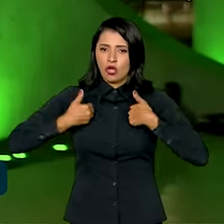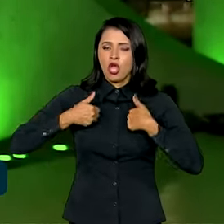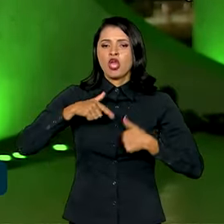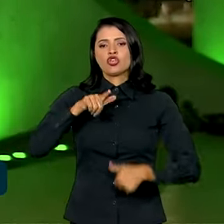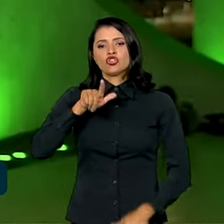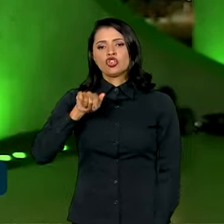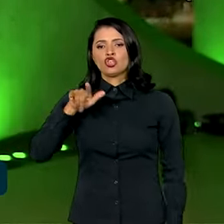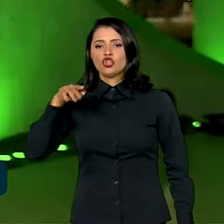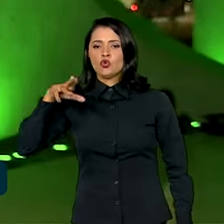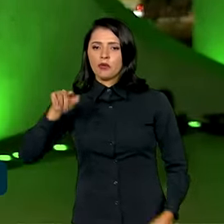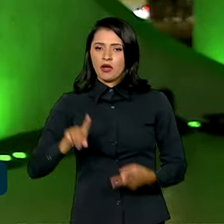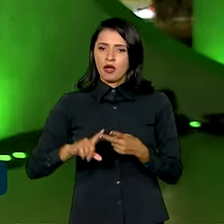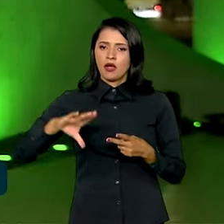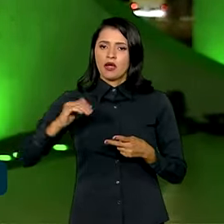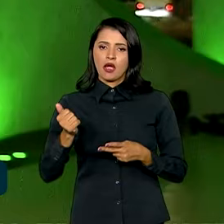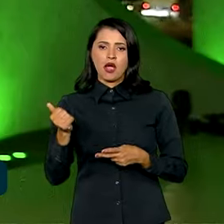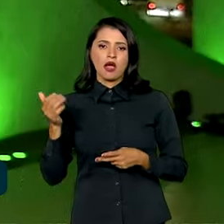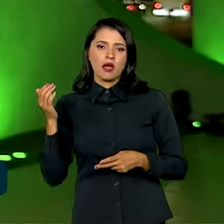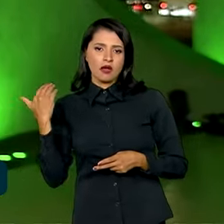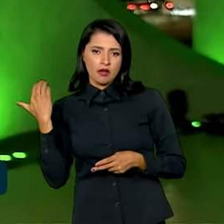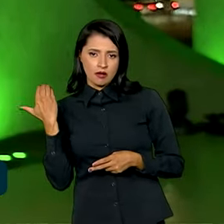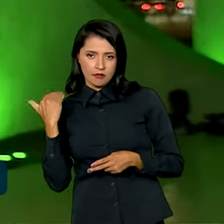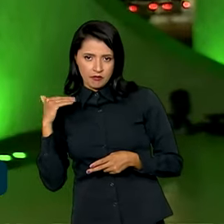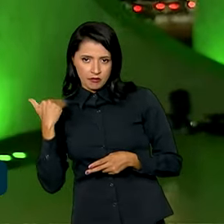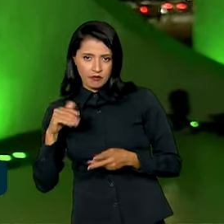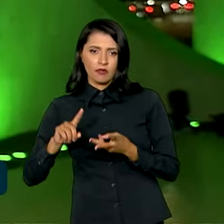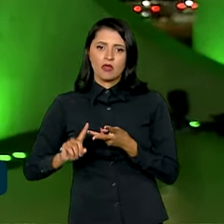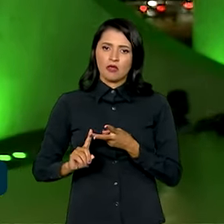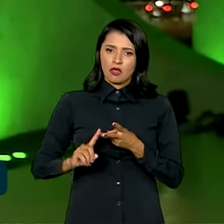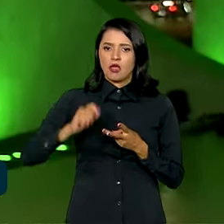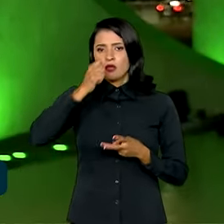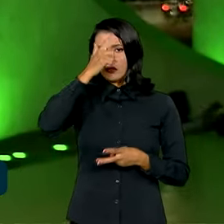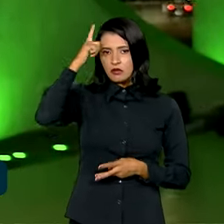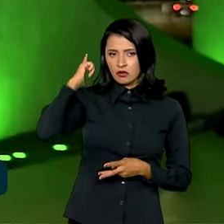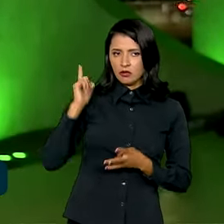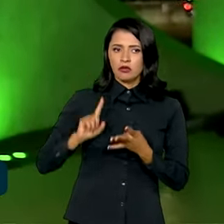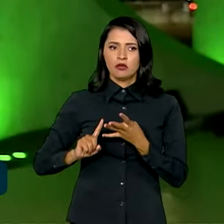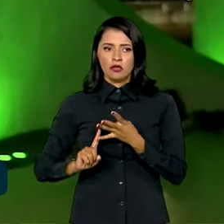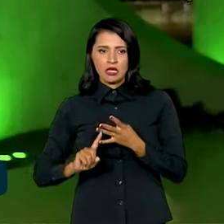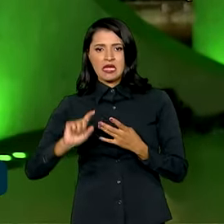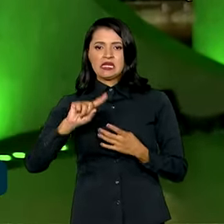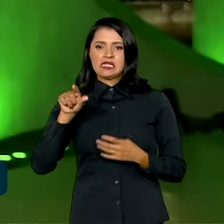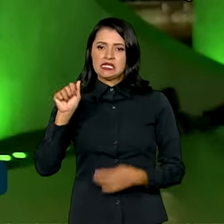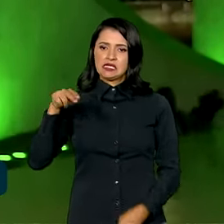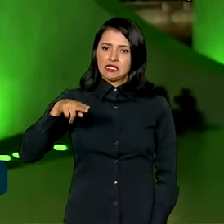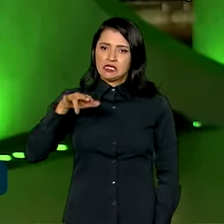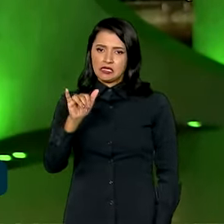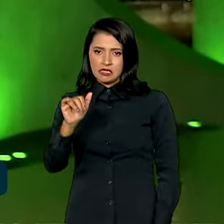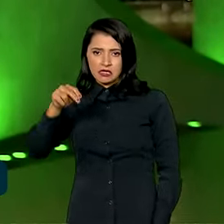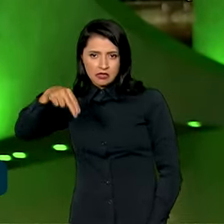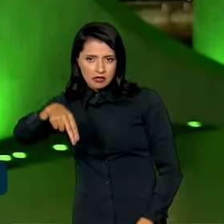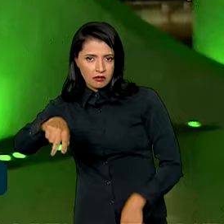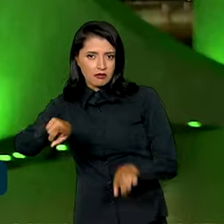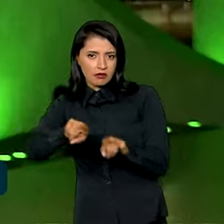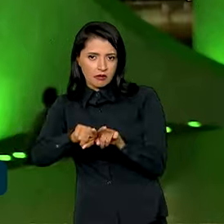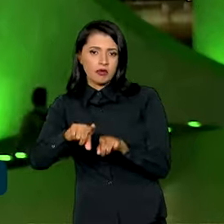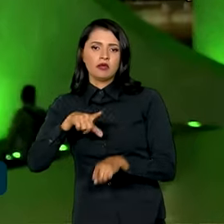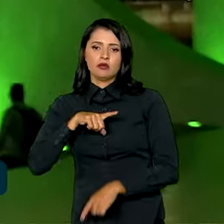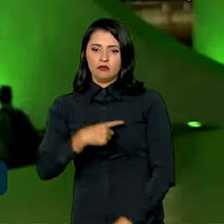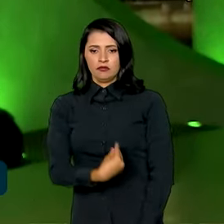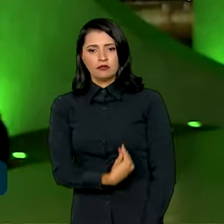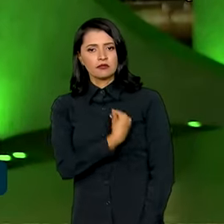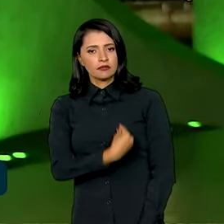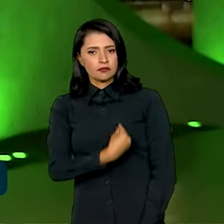Carmem Lúcia, Edson Fachin, Alexandre de Moraes e Cristiano Zanin. Além disso, a solenidade também contou com a presença